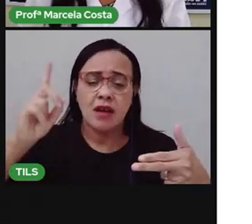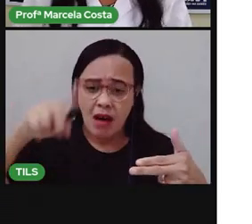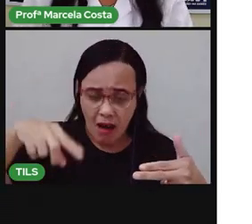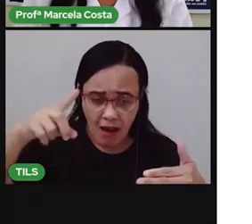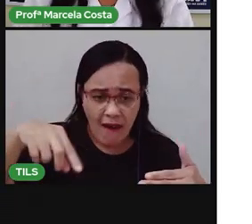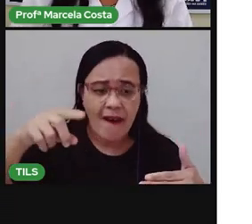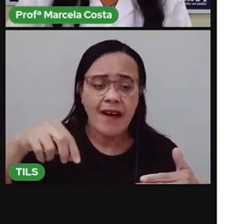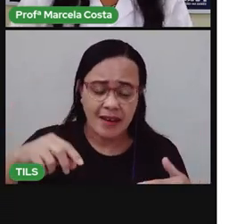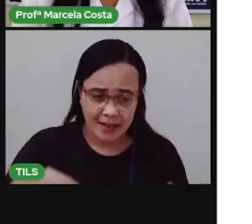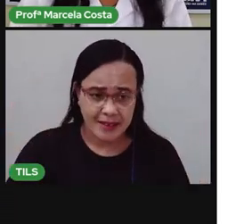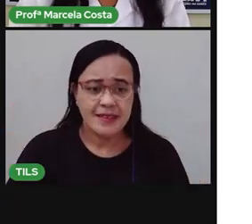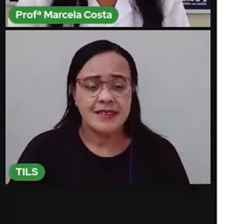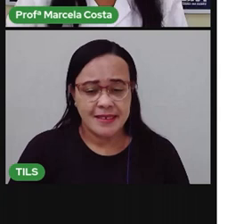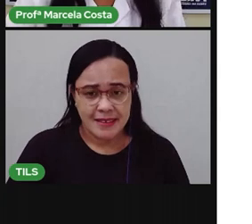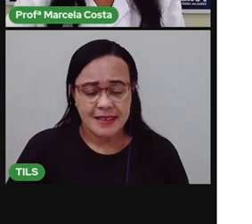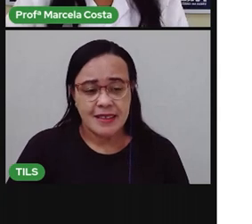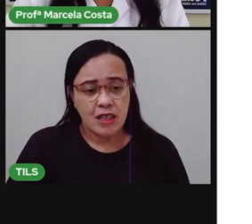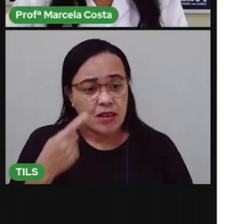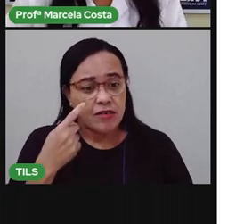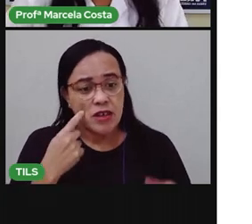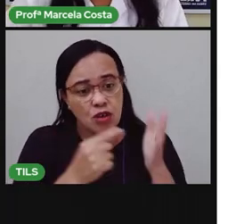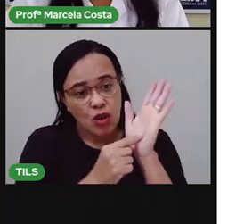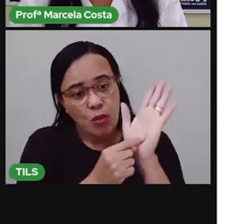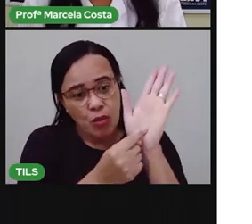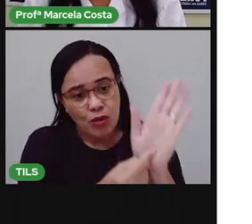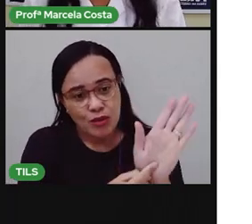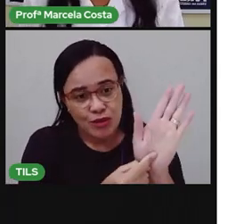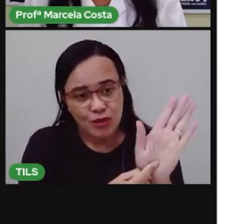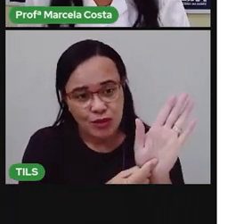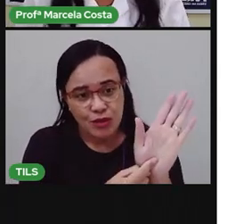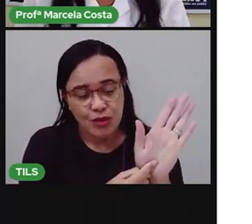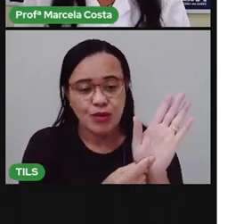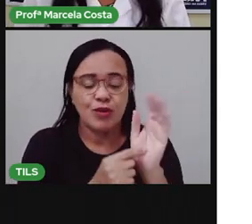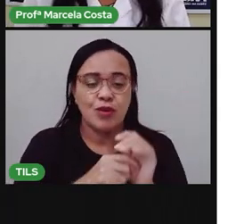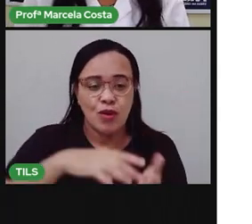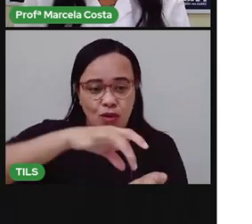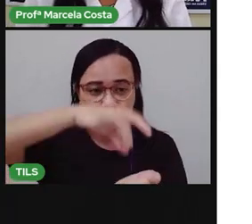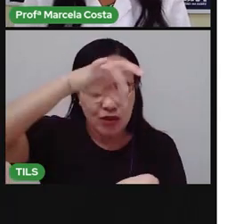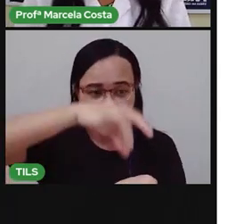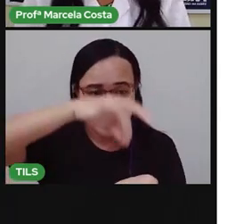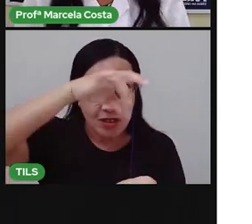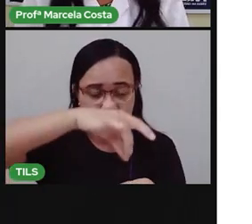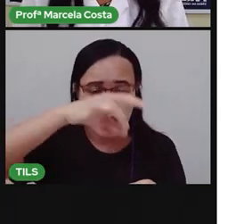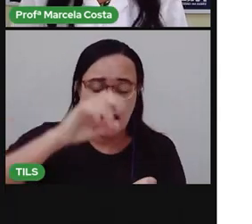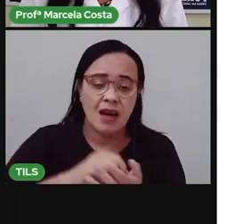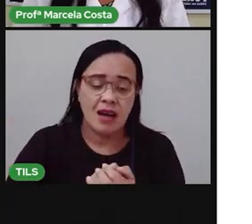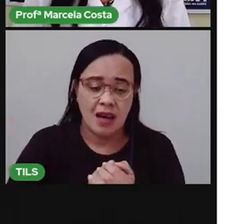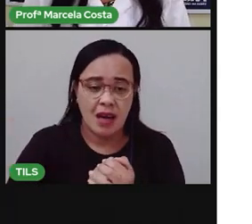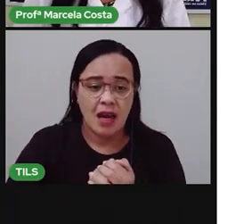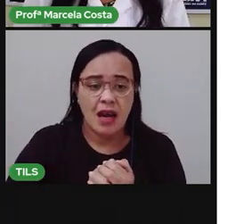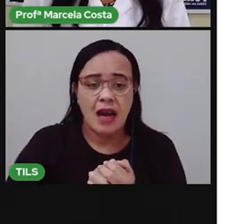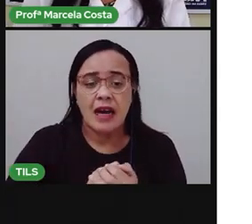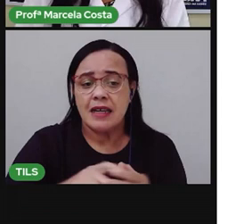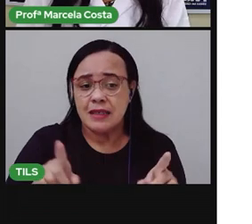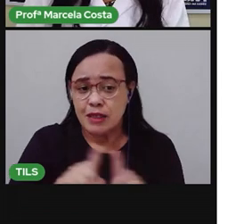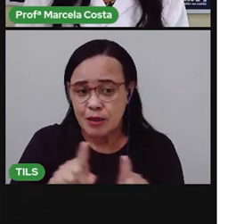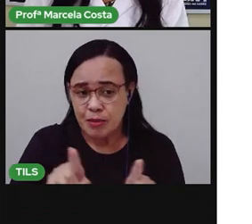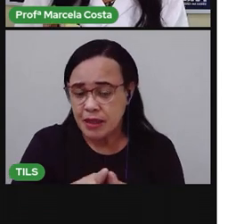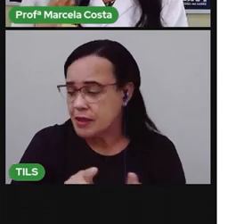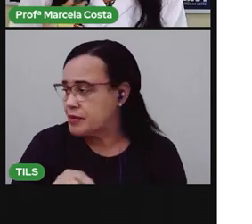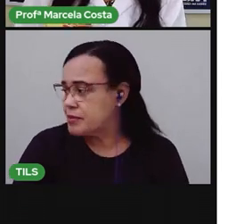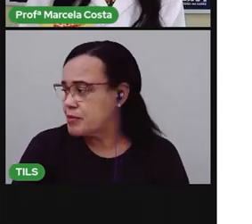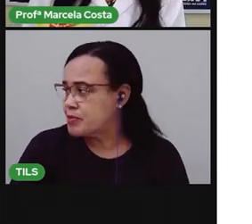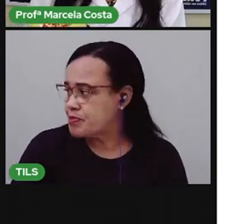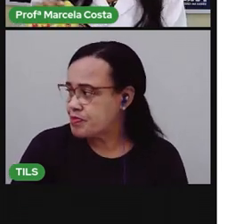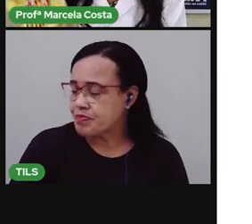Nesses produtos que eu mostrei aqui para vocês, né? Com uma lida de milho, chá. Você vê que o rótulo tem várias informações. Olha